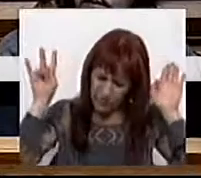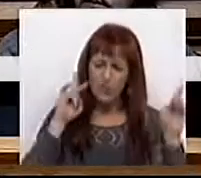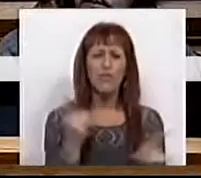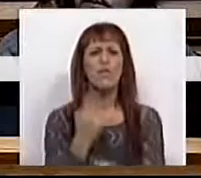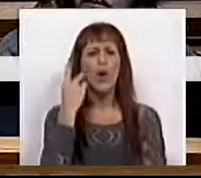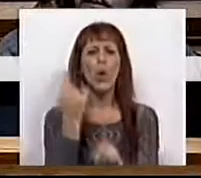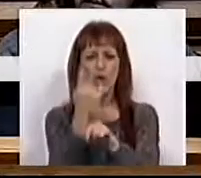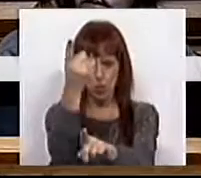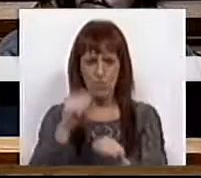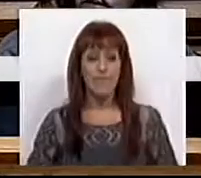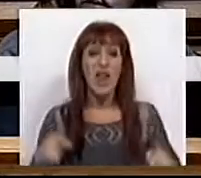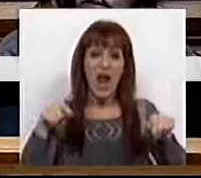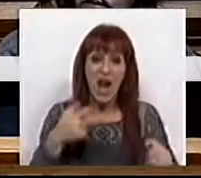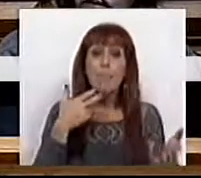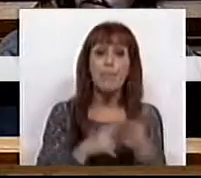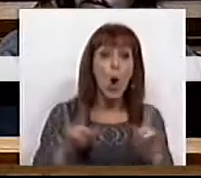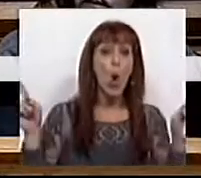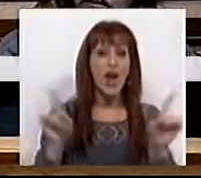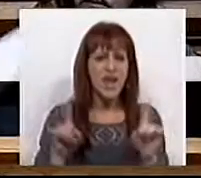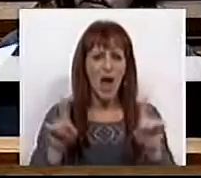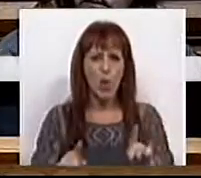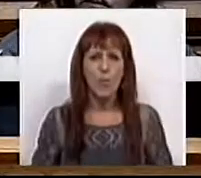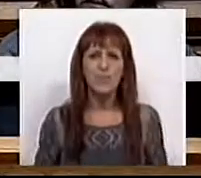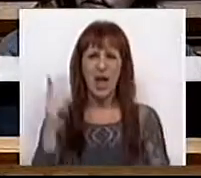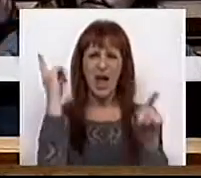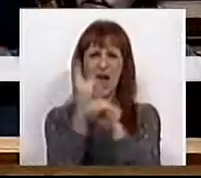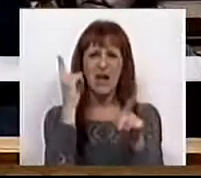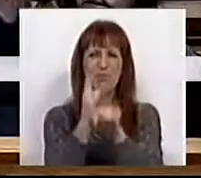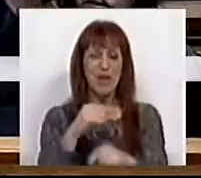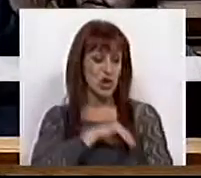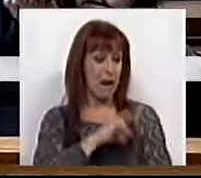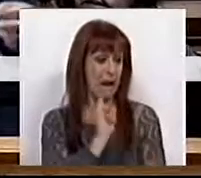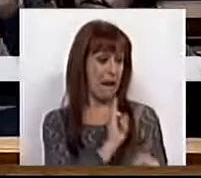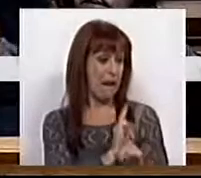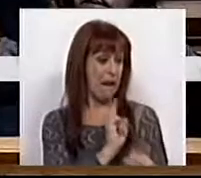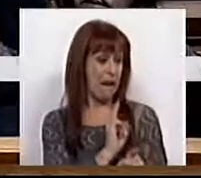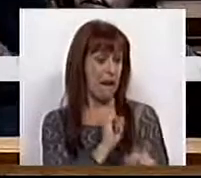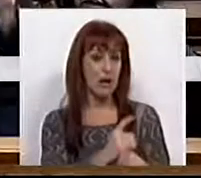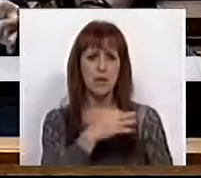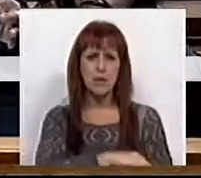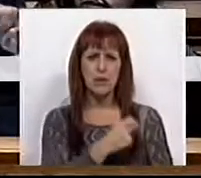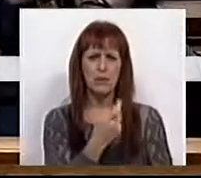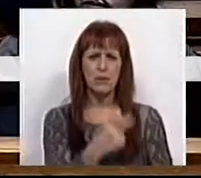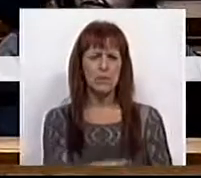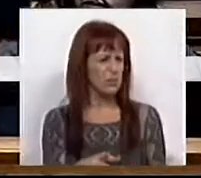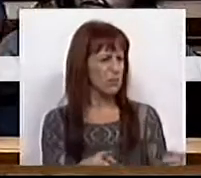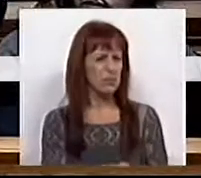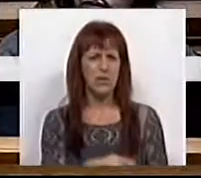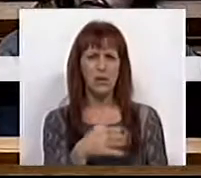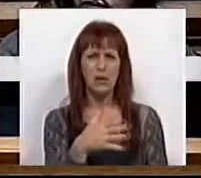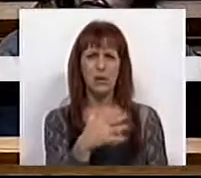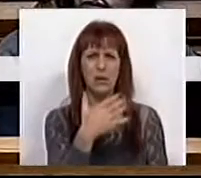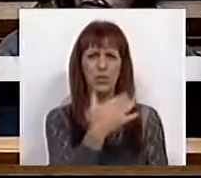uma coisa. É ou não é verdade que mantêm-se congeladas as pensões de